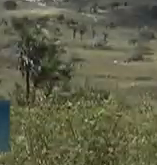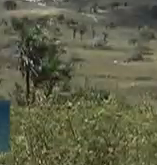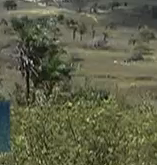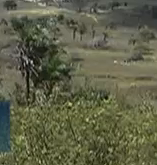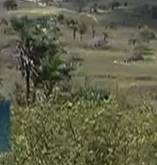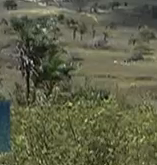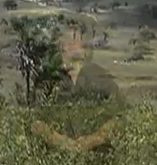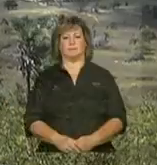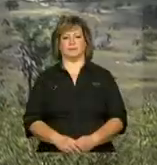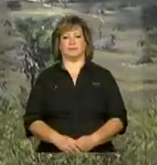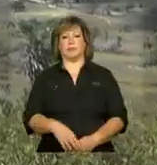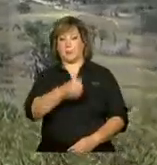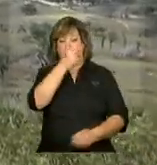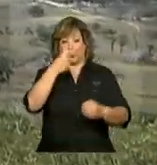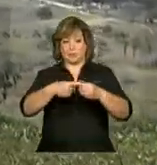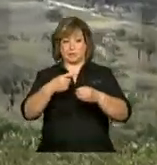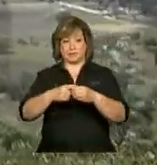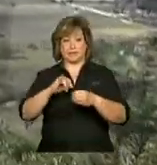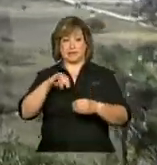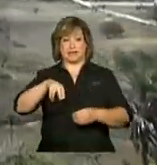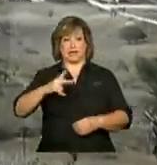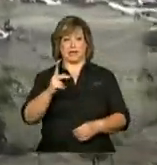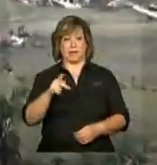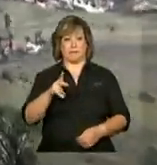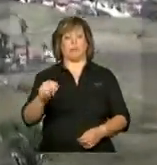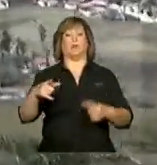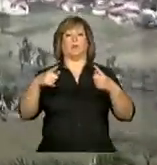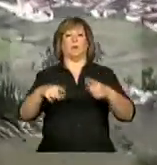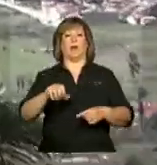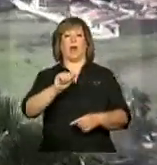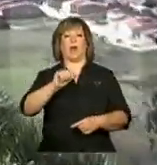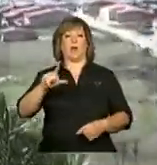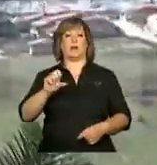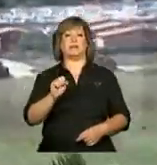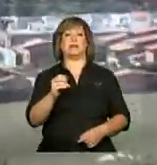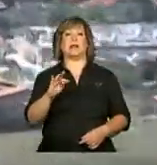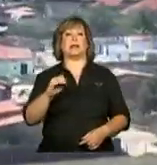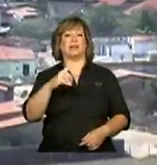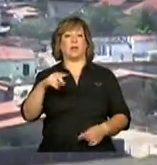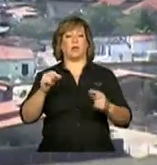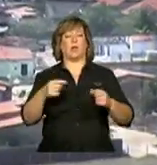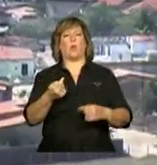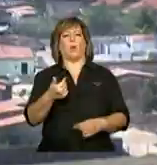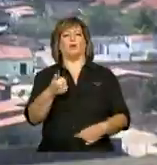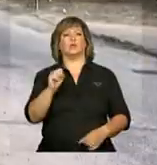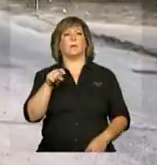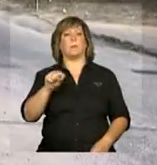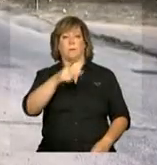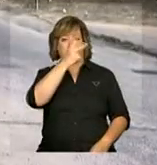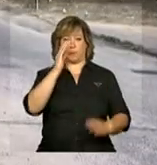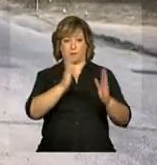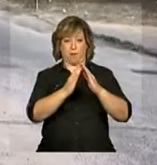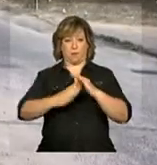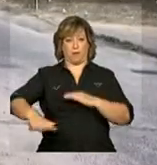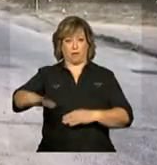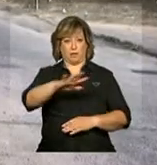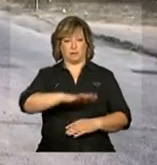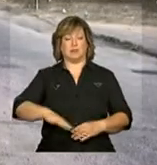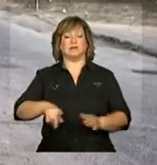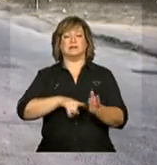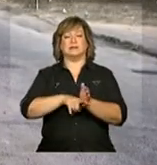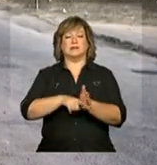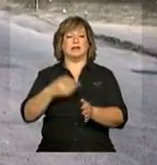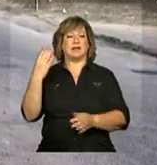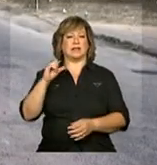O município de Inhapi, localizado no sertão de Alagoas, tem quase 18 mil habitantes, de acordo com o último censo